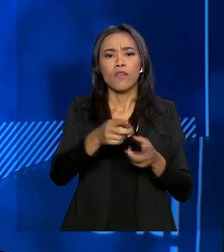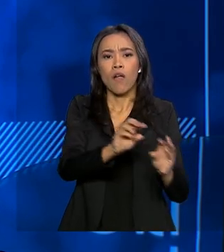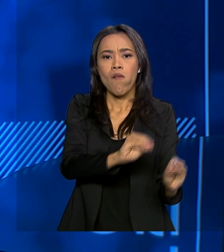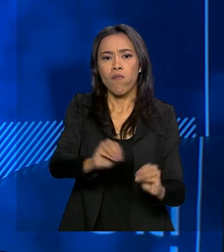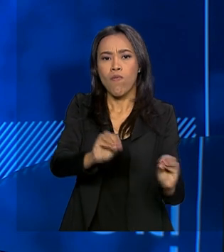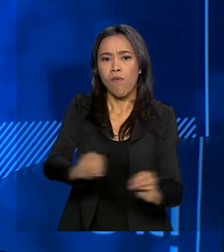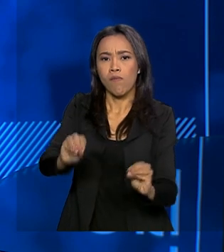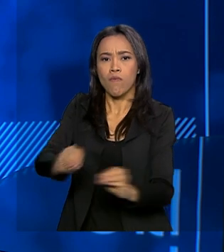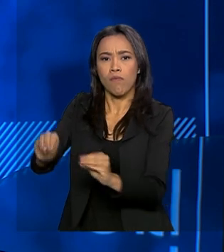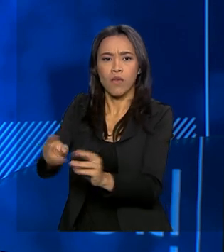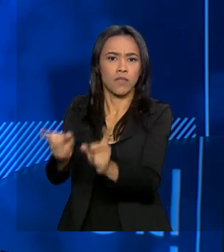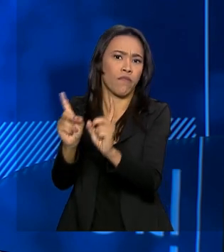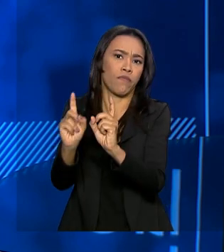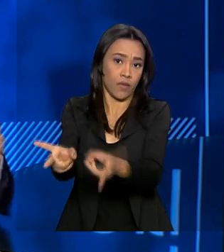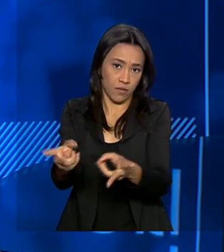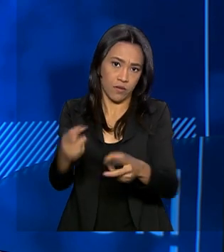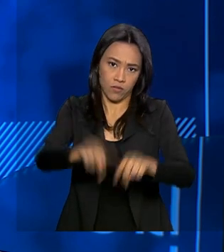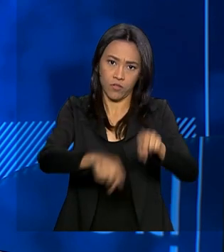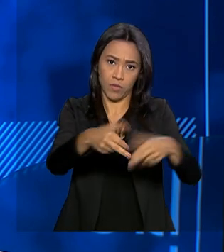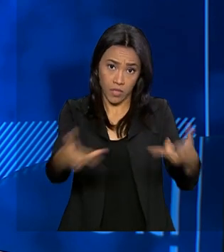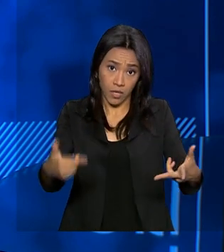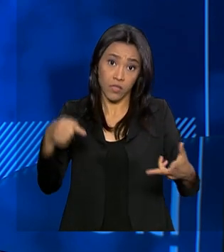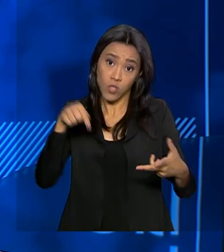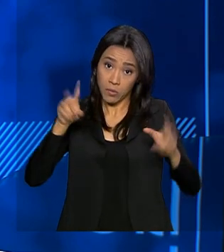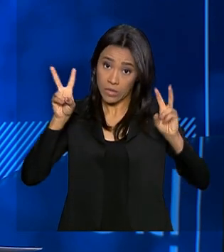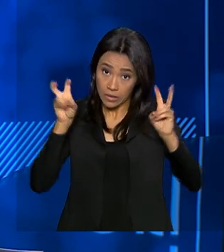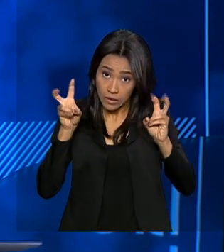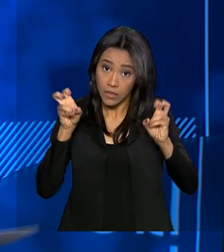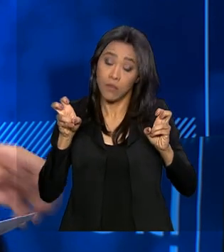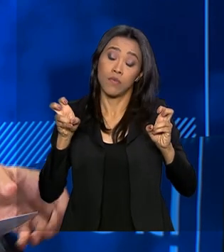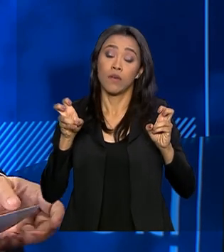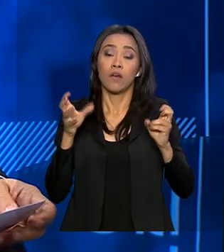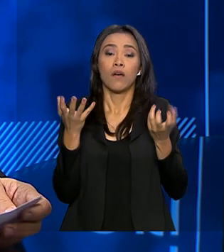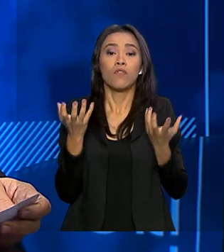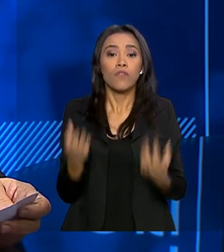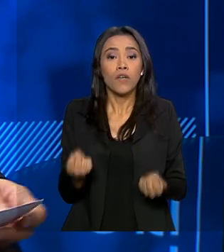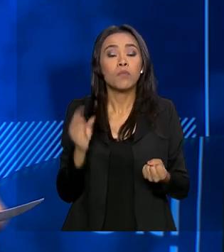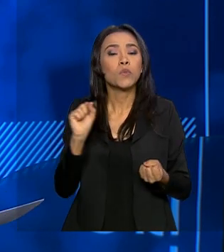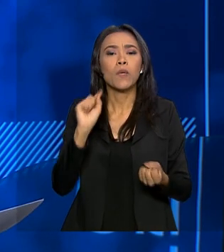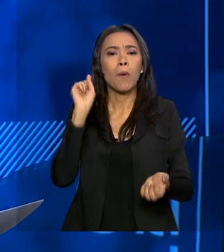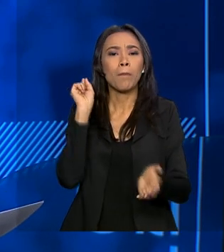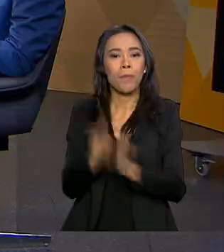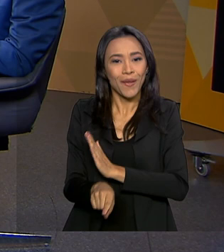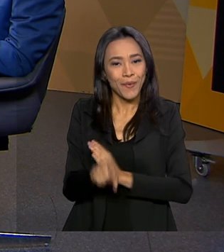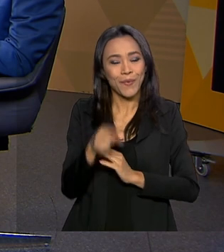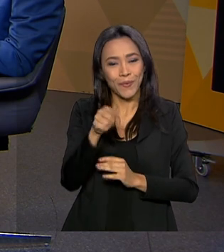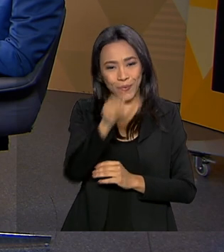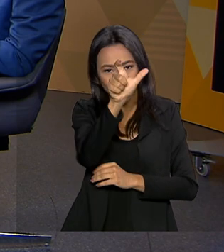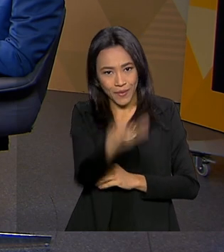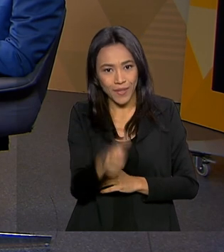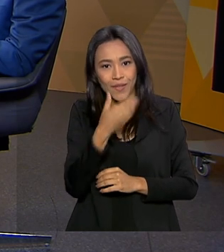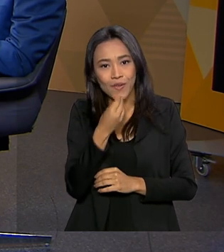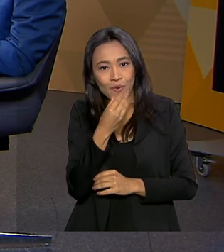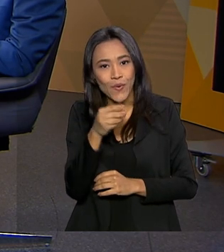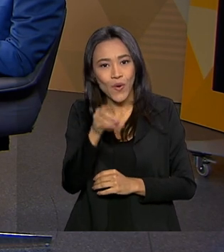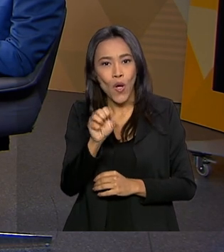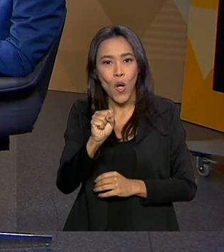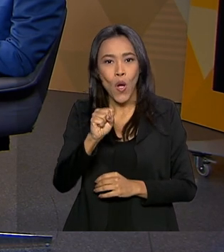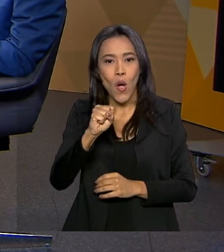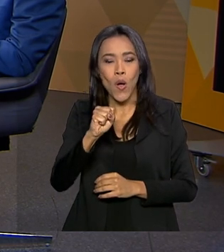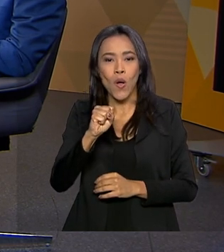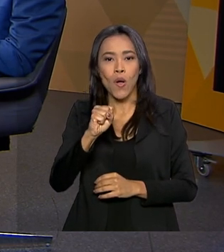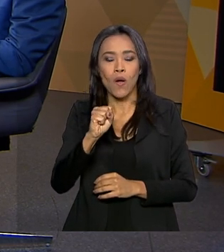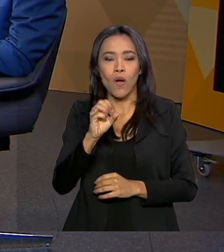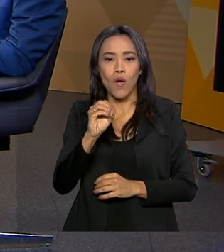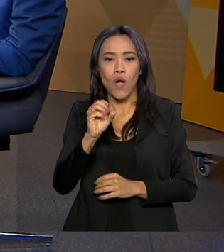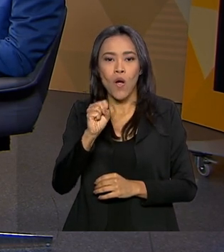essa alienação de bens. Dentro dessa questão, a gente vai trazer uma pergunta do Osmar de Almeida, de São Paulo,